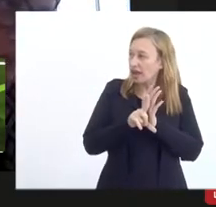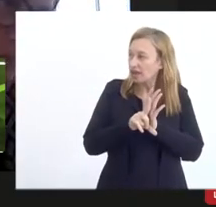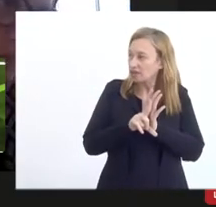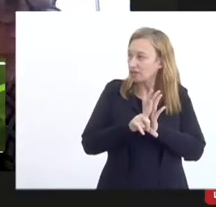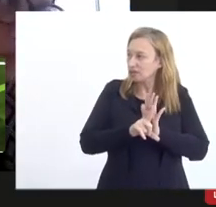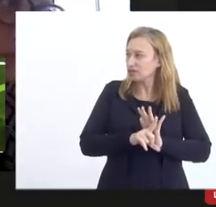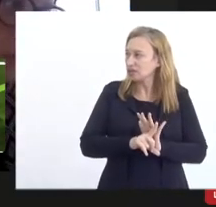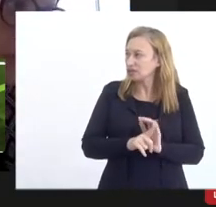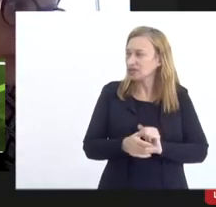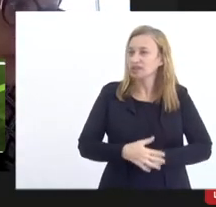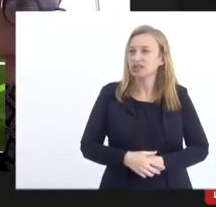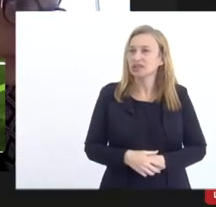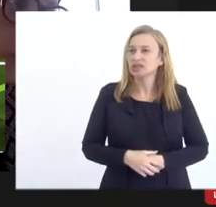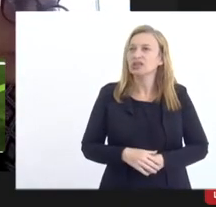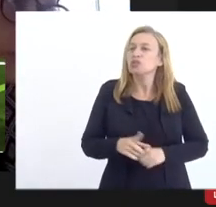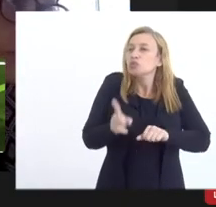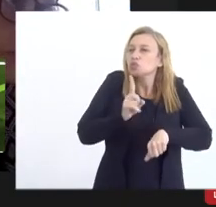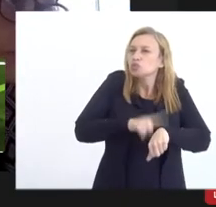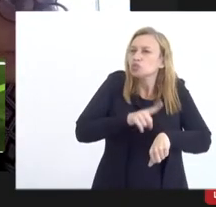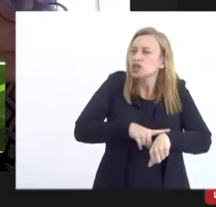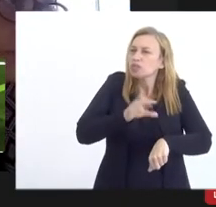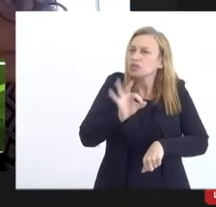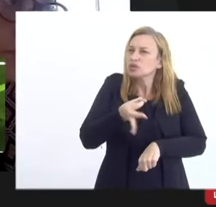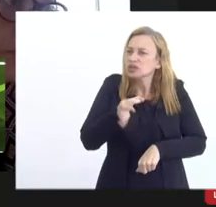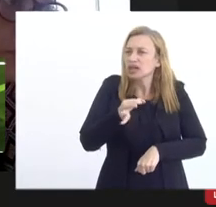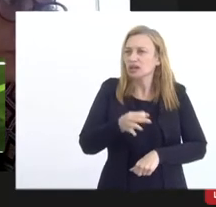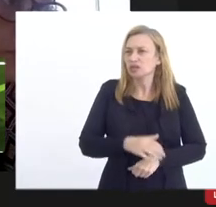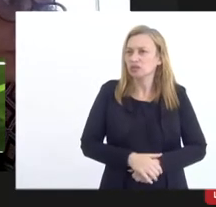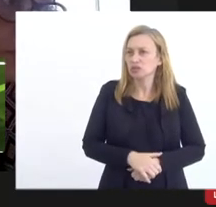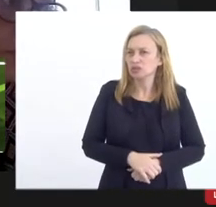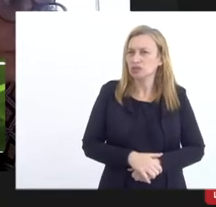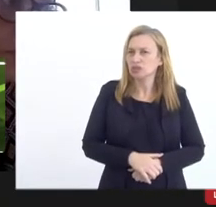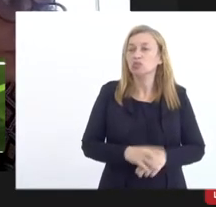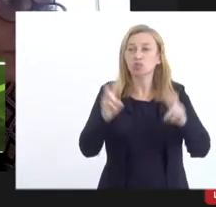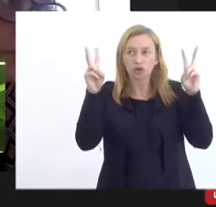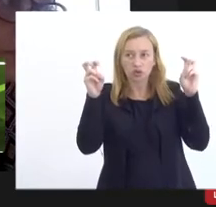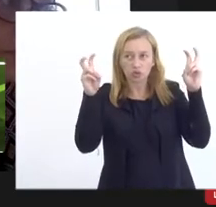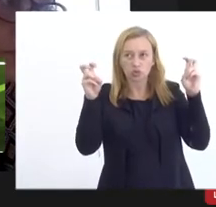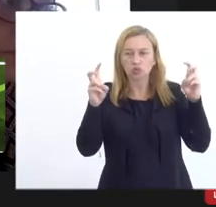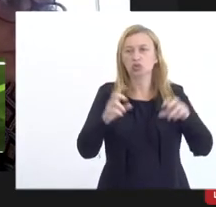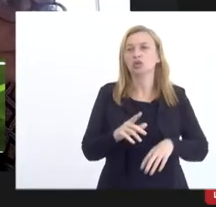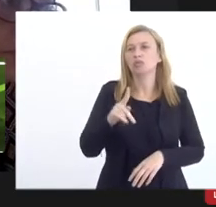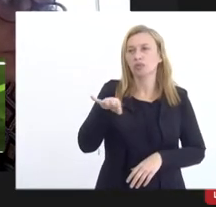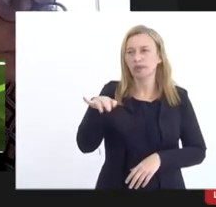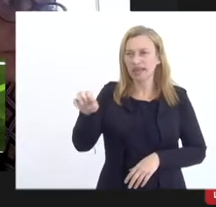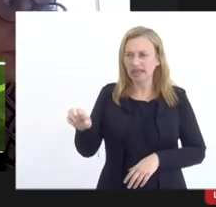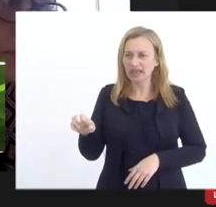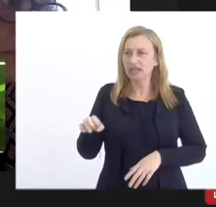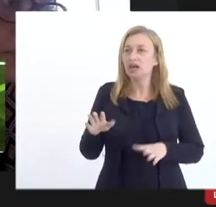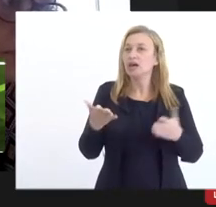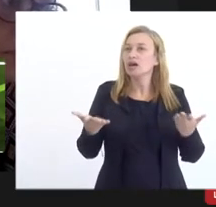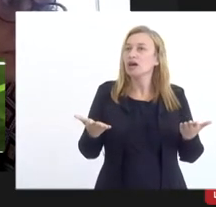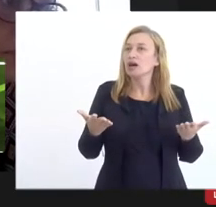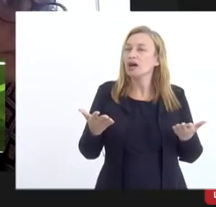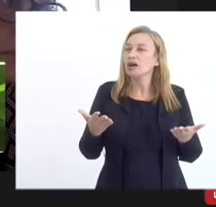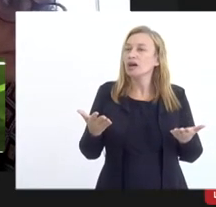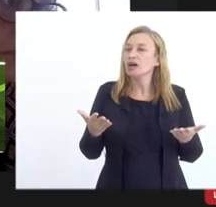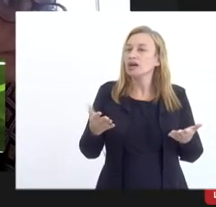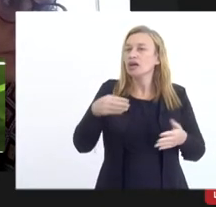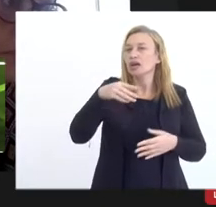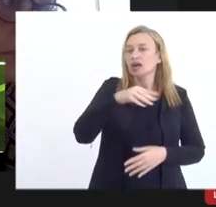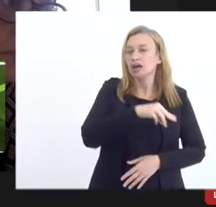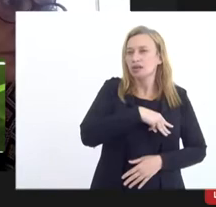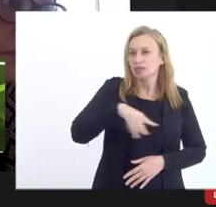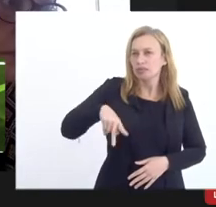prazo dá um prazo é no caso da improbidade para o MP